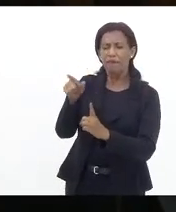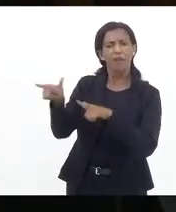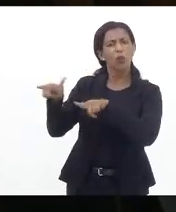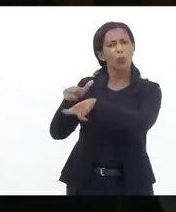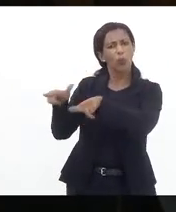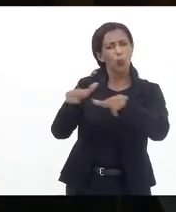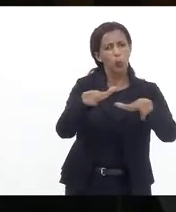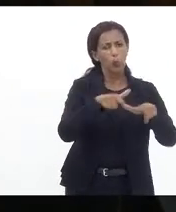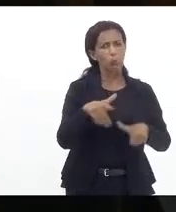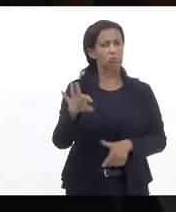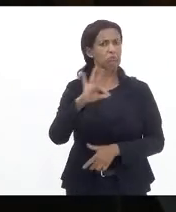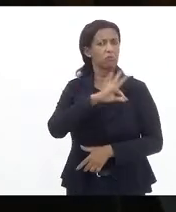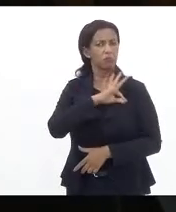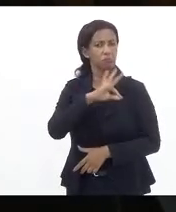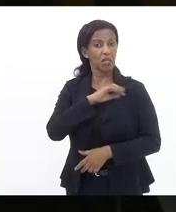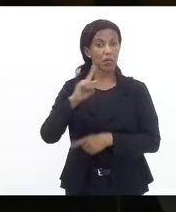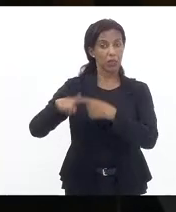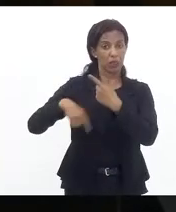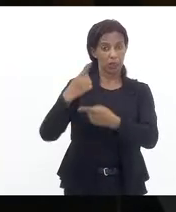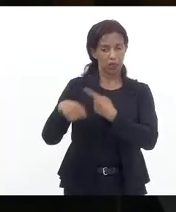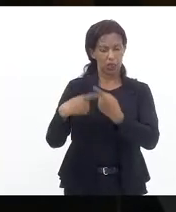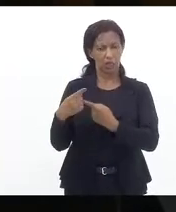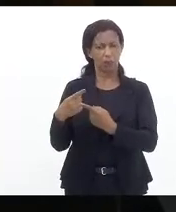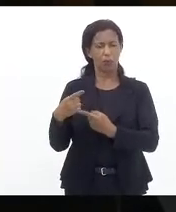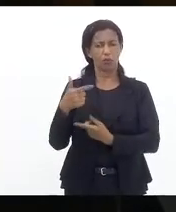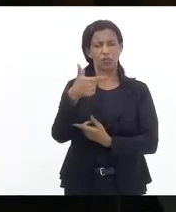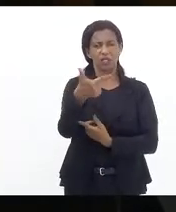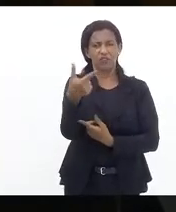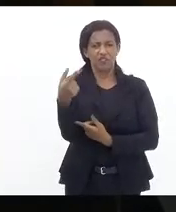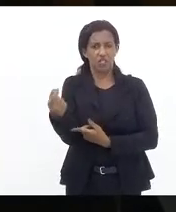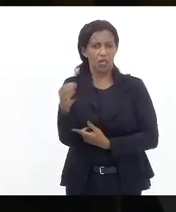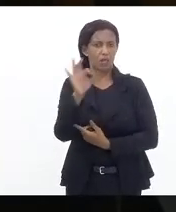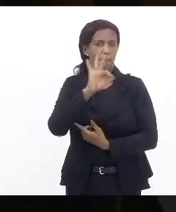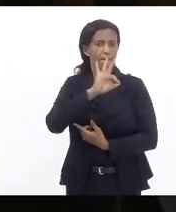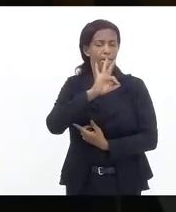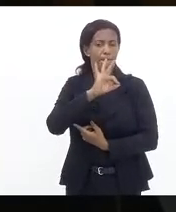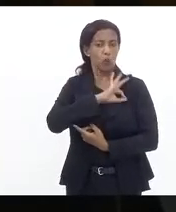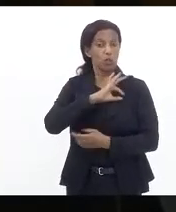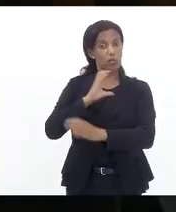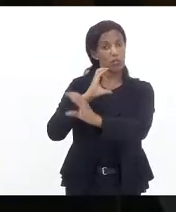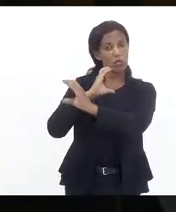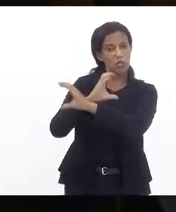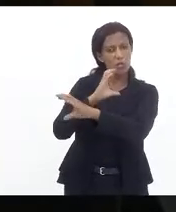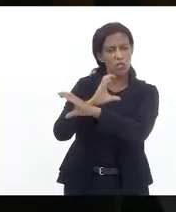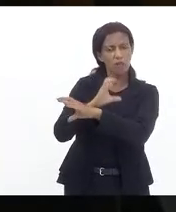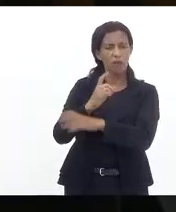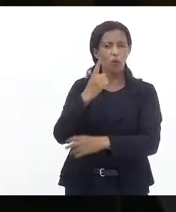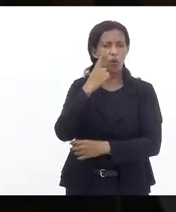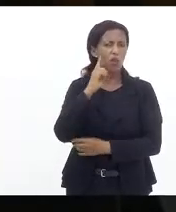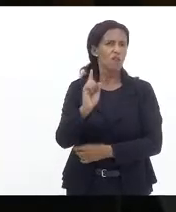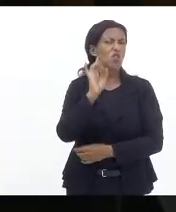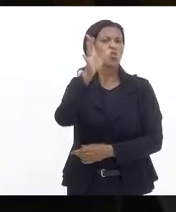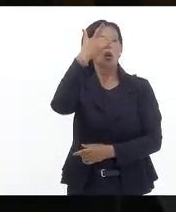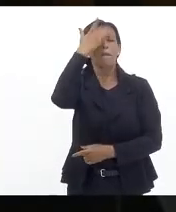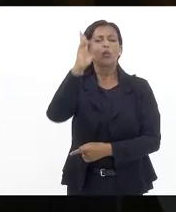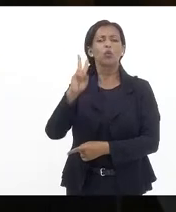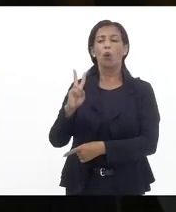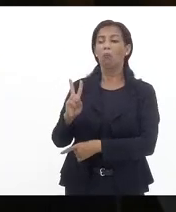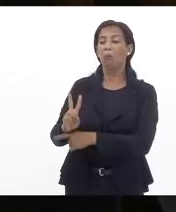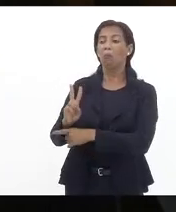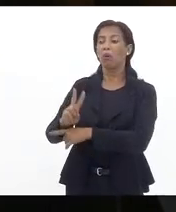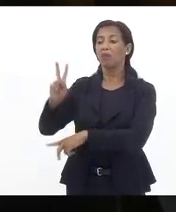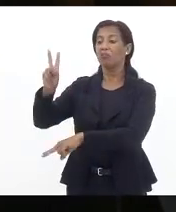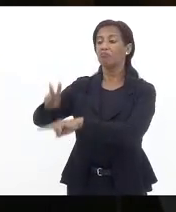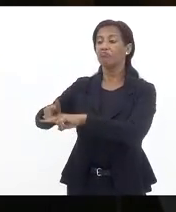da guarnição depois acompanhei até a vigésima delegacia de polícia civil e só aqueles que defendem marginais aqui nessa